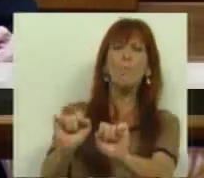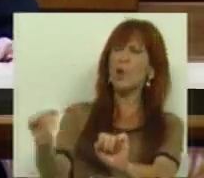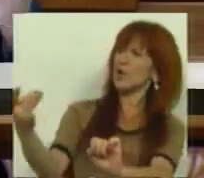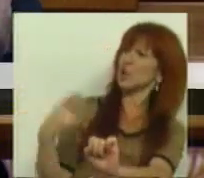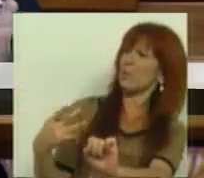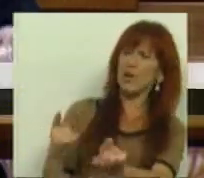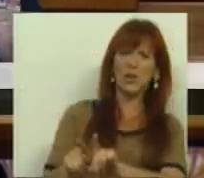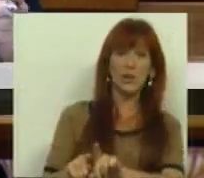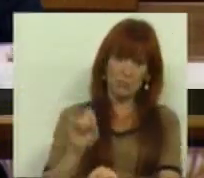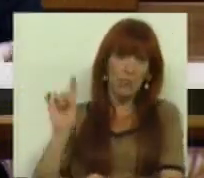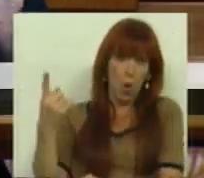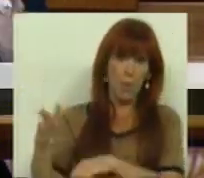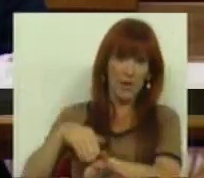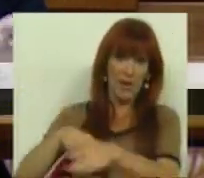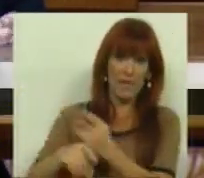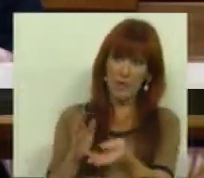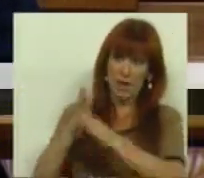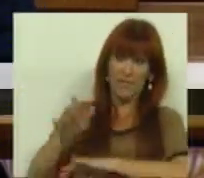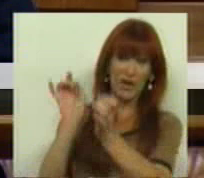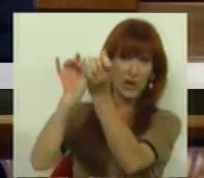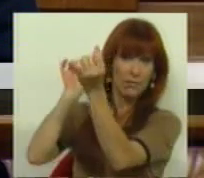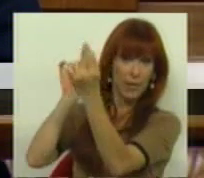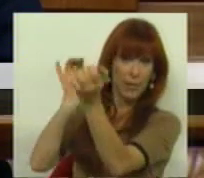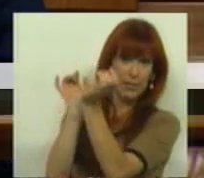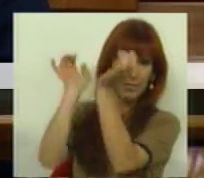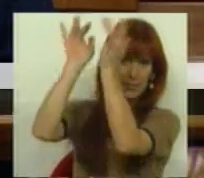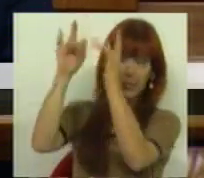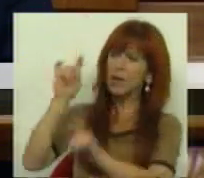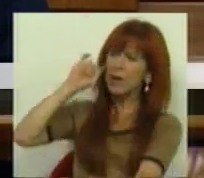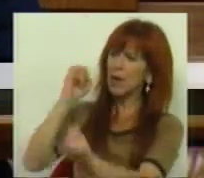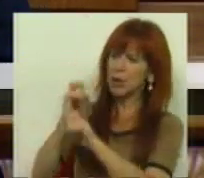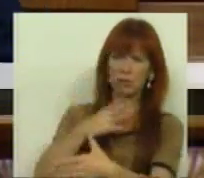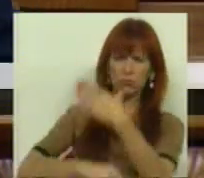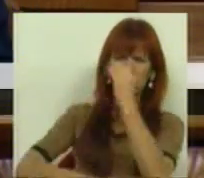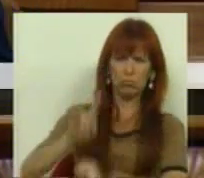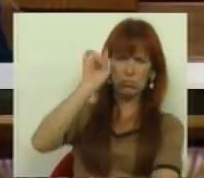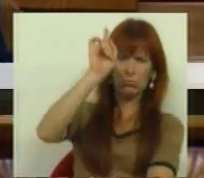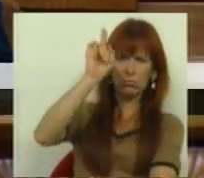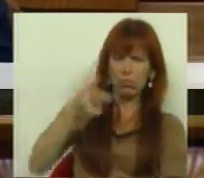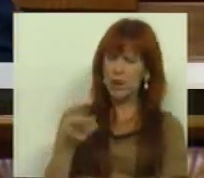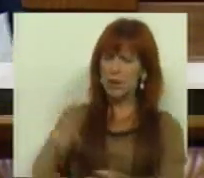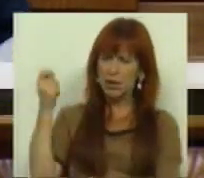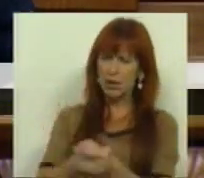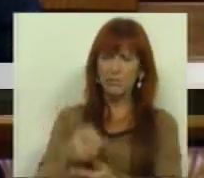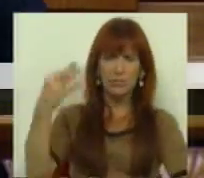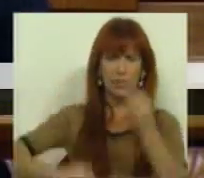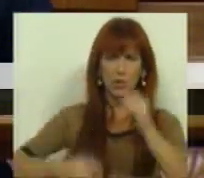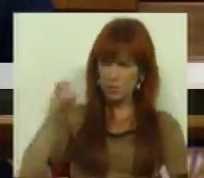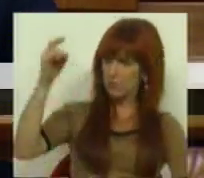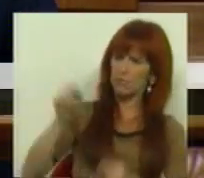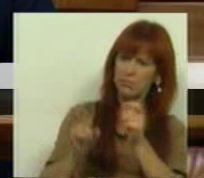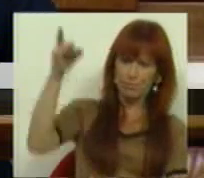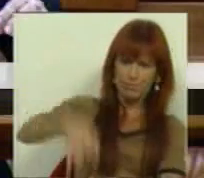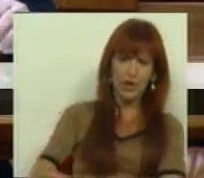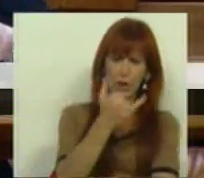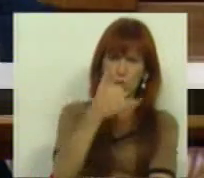despejo, o que só pode ser feito por via eletrónica, é exigido advogado e uma taxa de justiça que ultrapassa